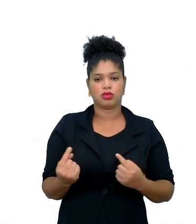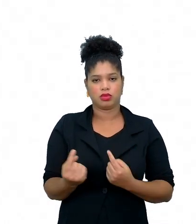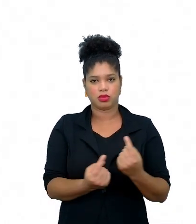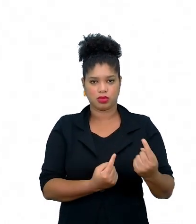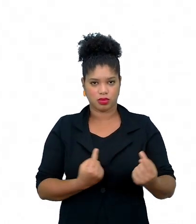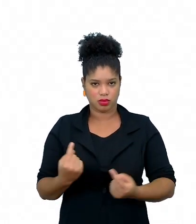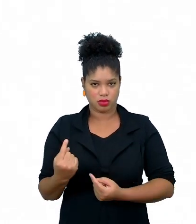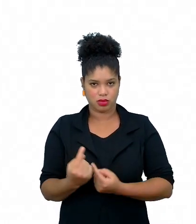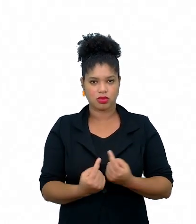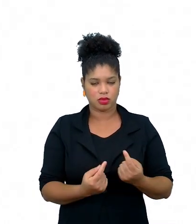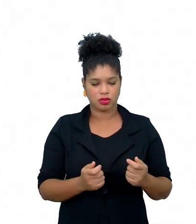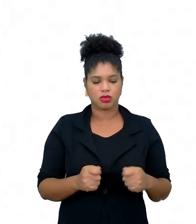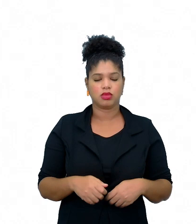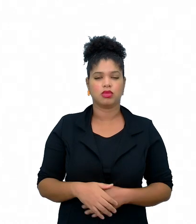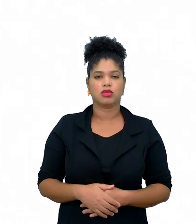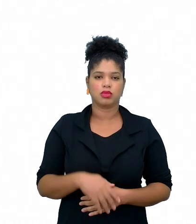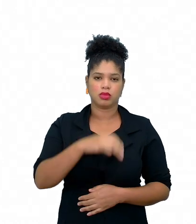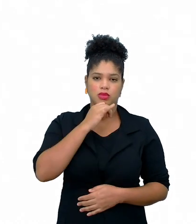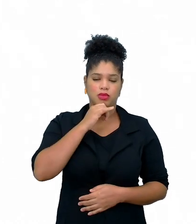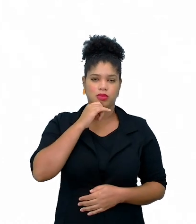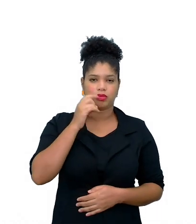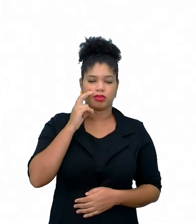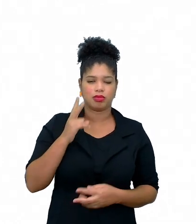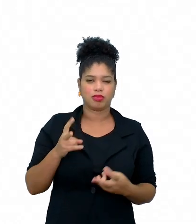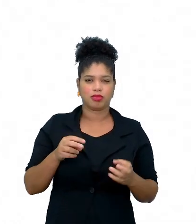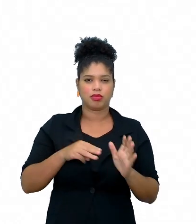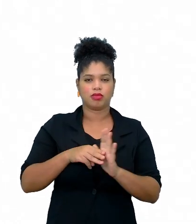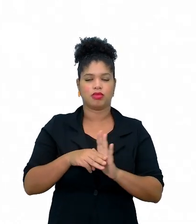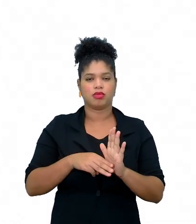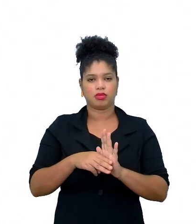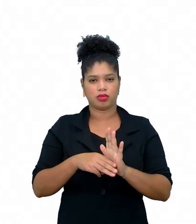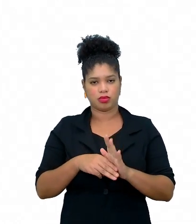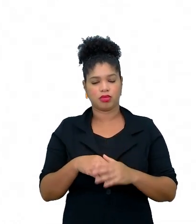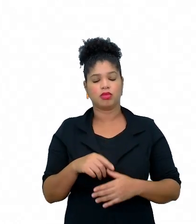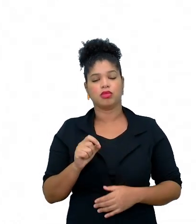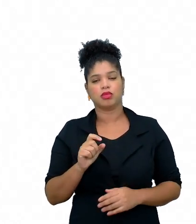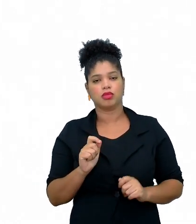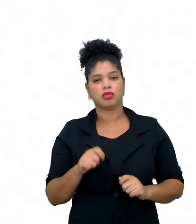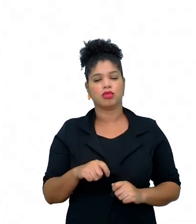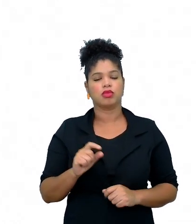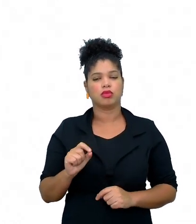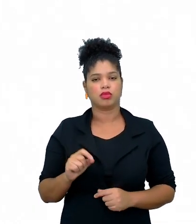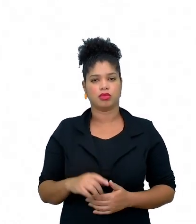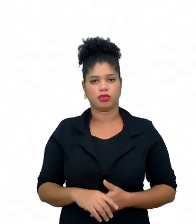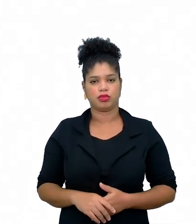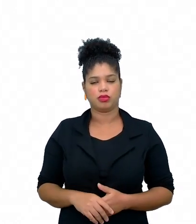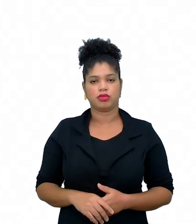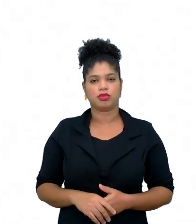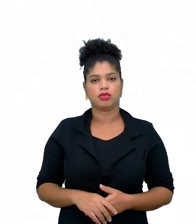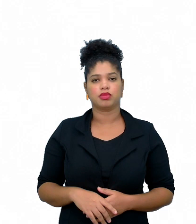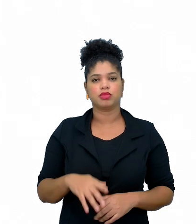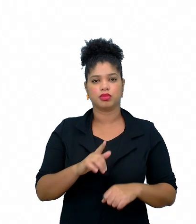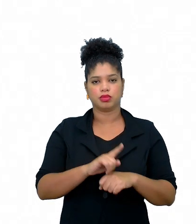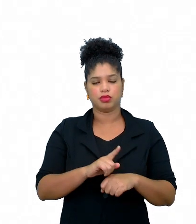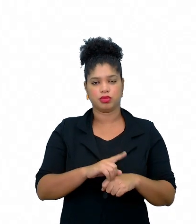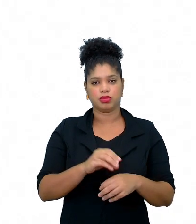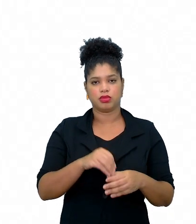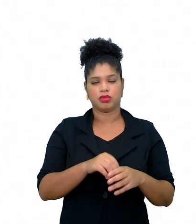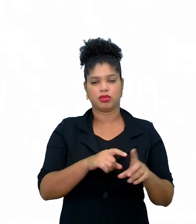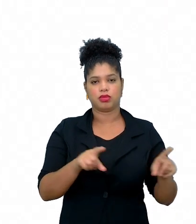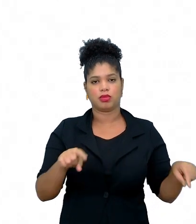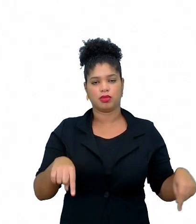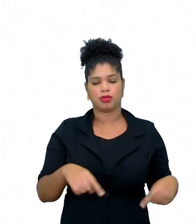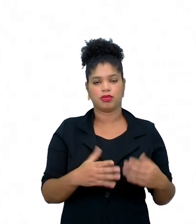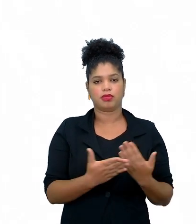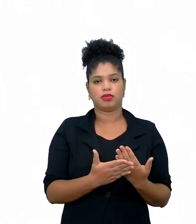estações. Então, vocês veem, né, que essa metodologia, ela permite fazer a gestão da sala de aula